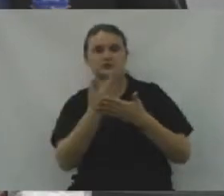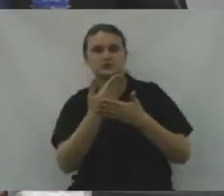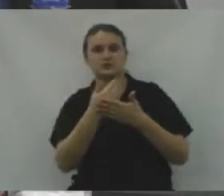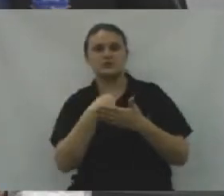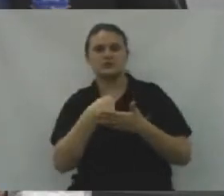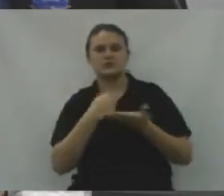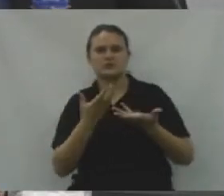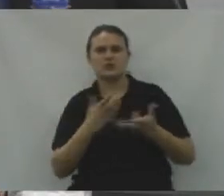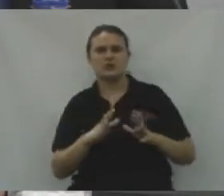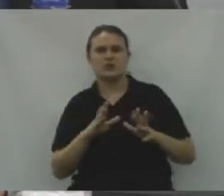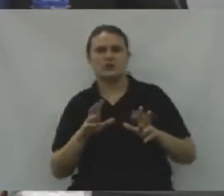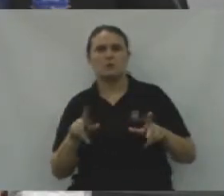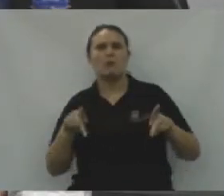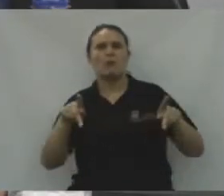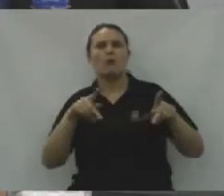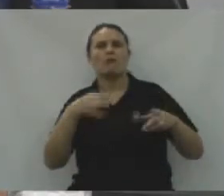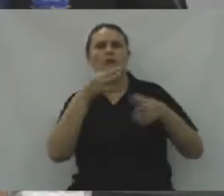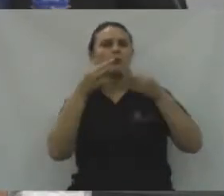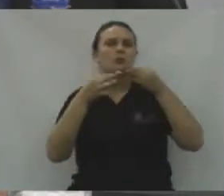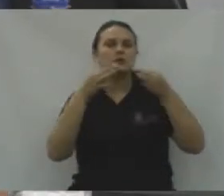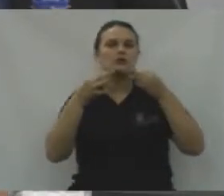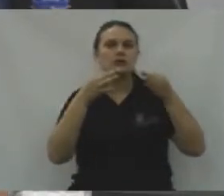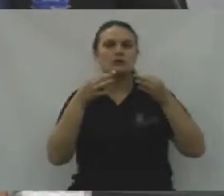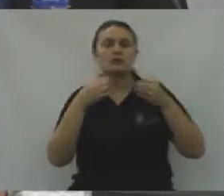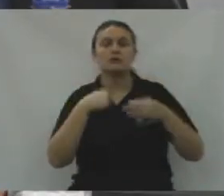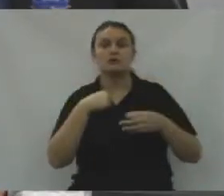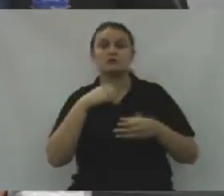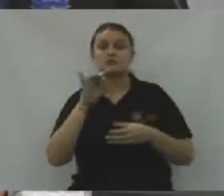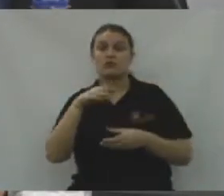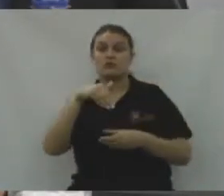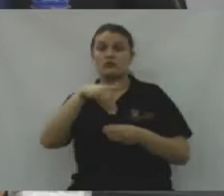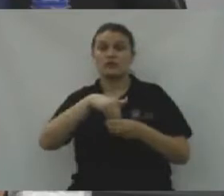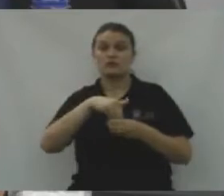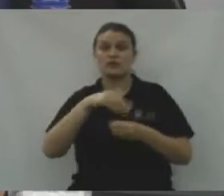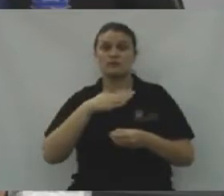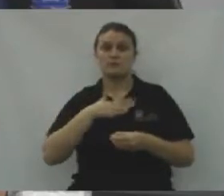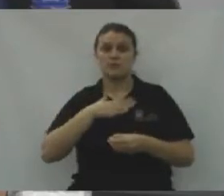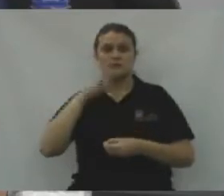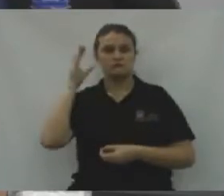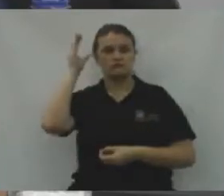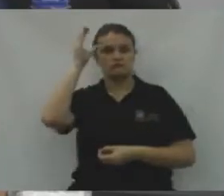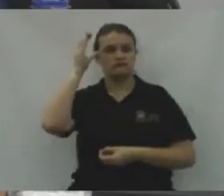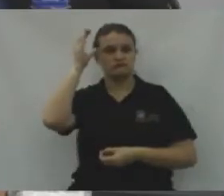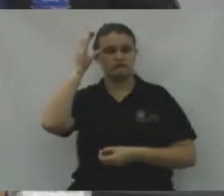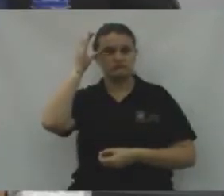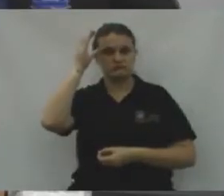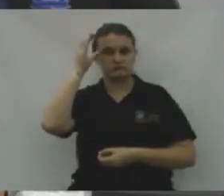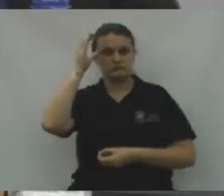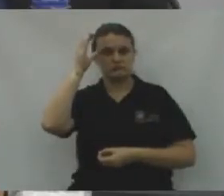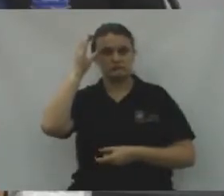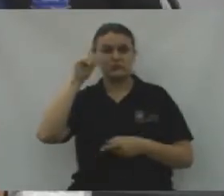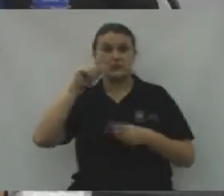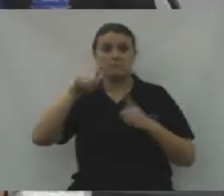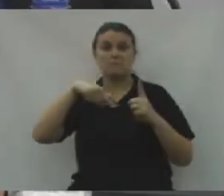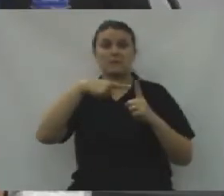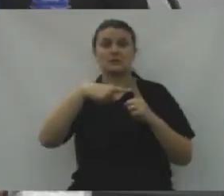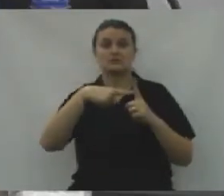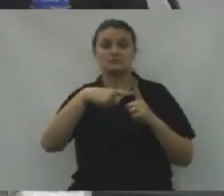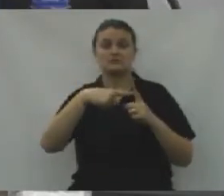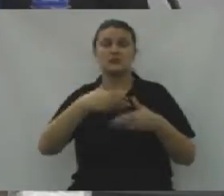Eu não quero ser populista, eu só estou votando de acordo com a minha consciência, e mais,